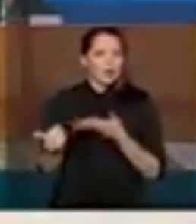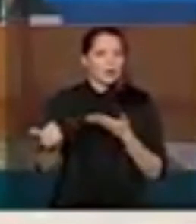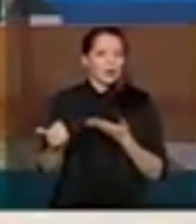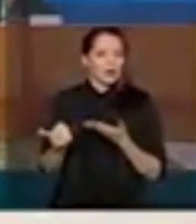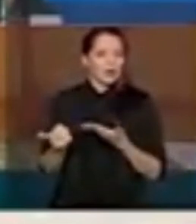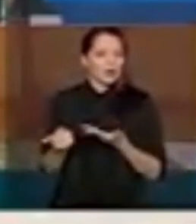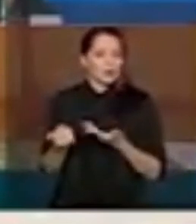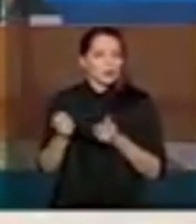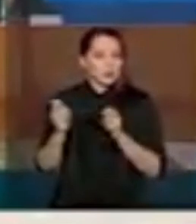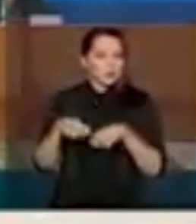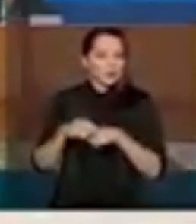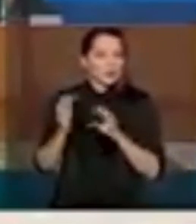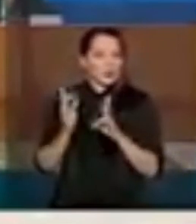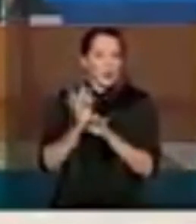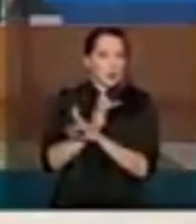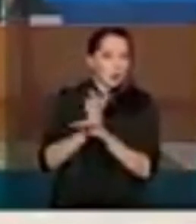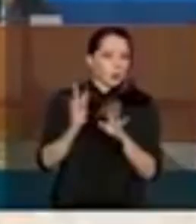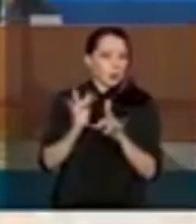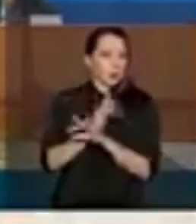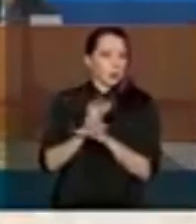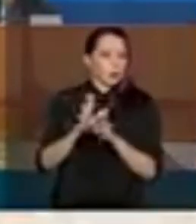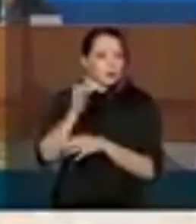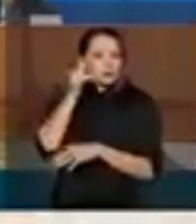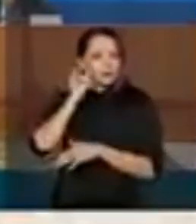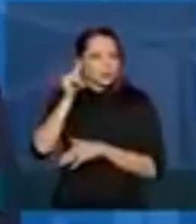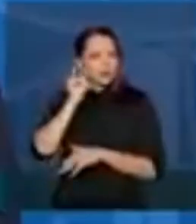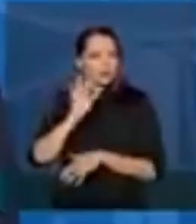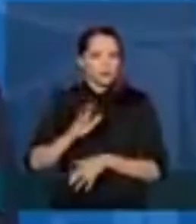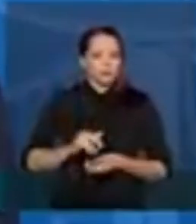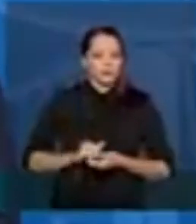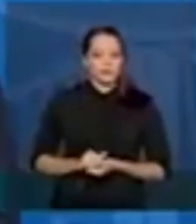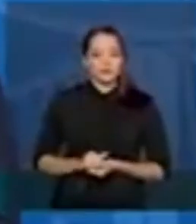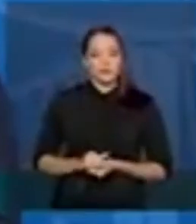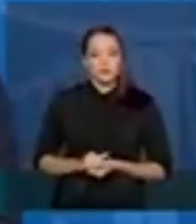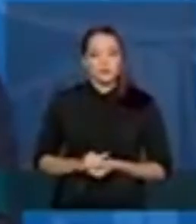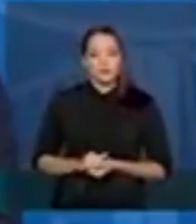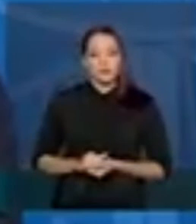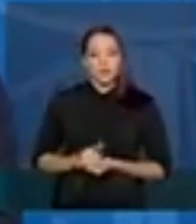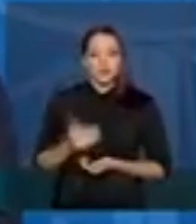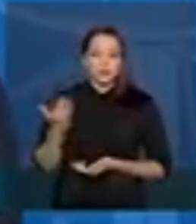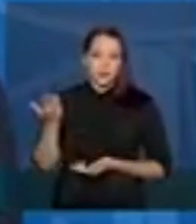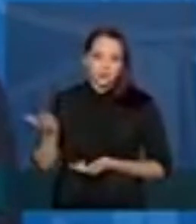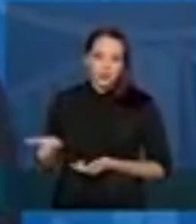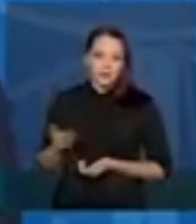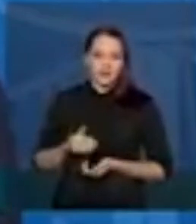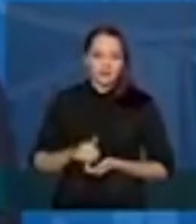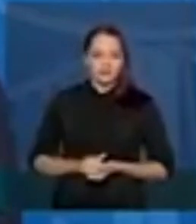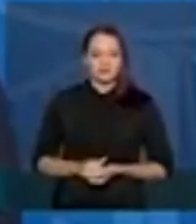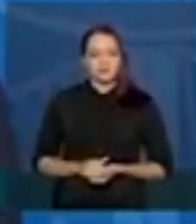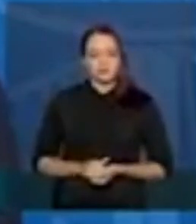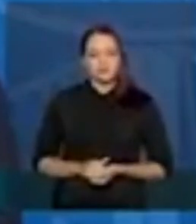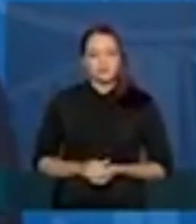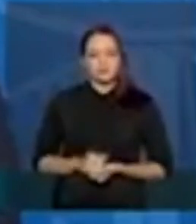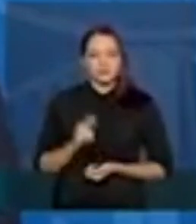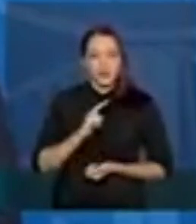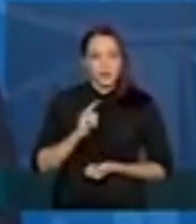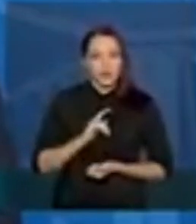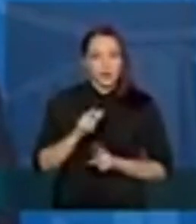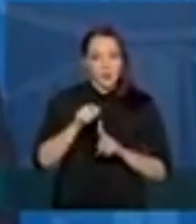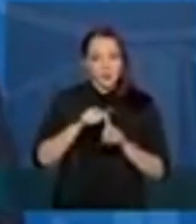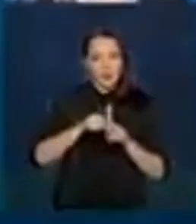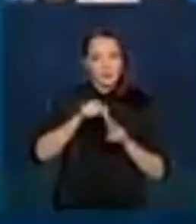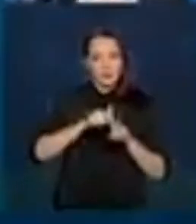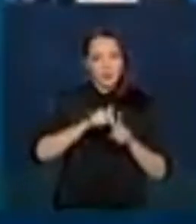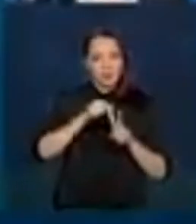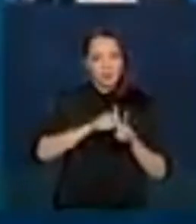de aglomeração, uma maior, nas agências. Então, basicamente, é isso. Nós temos cada mês de